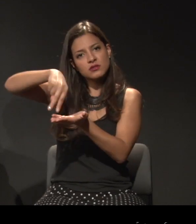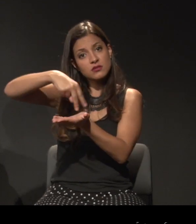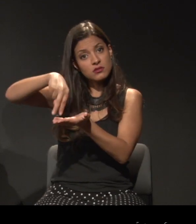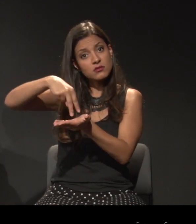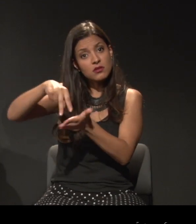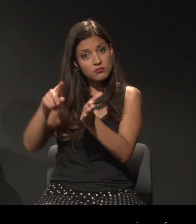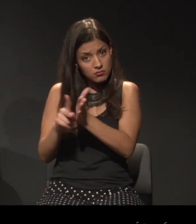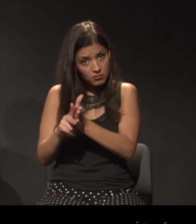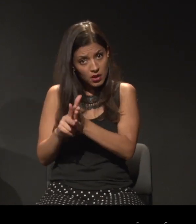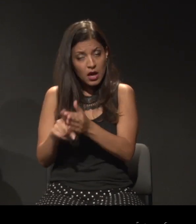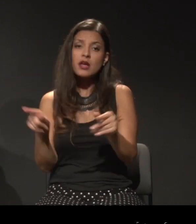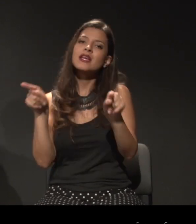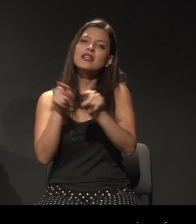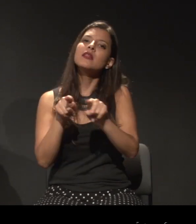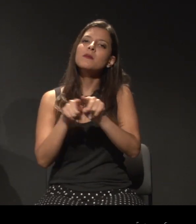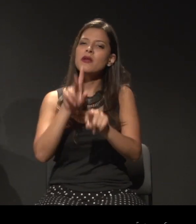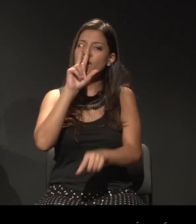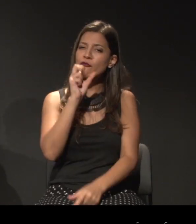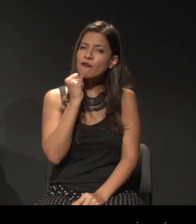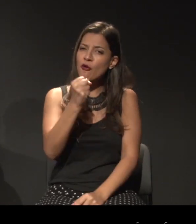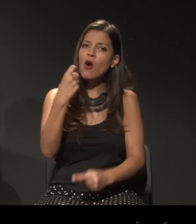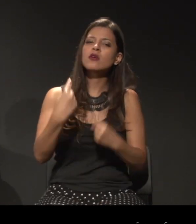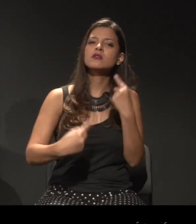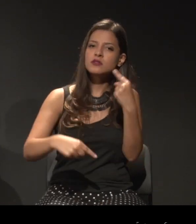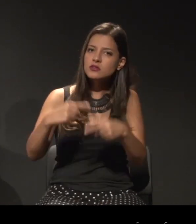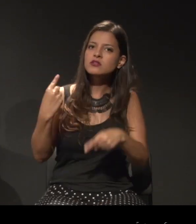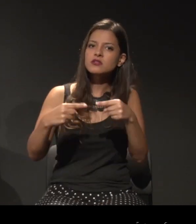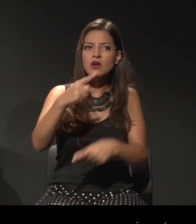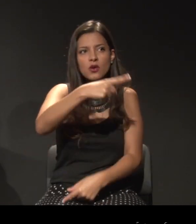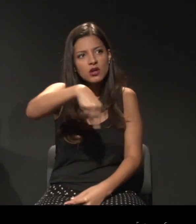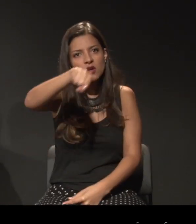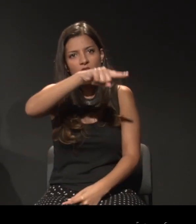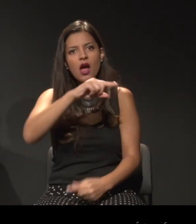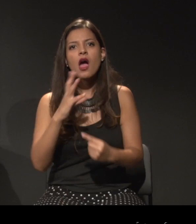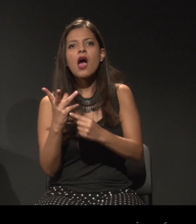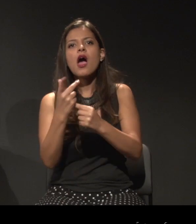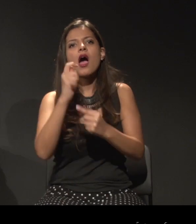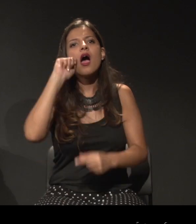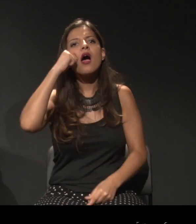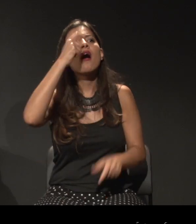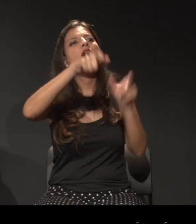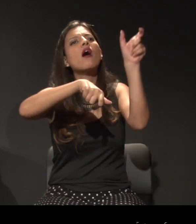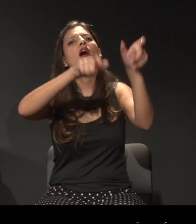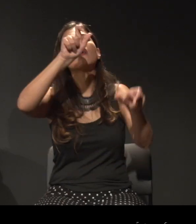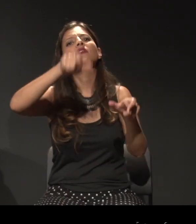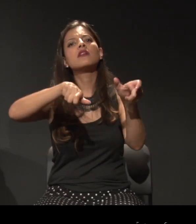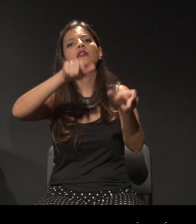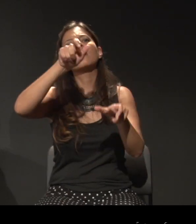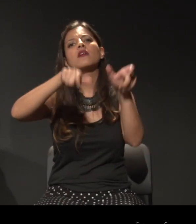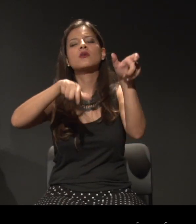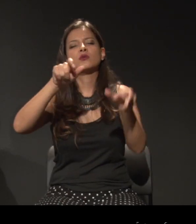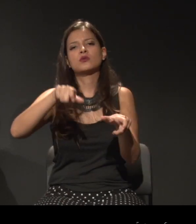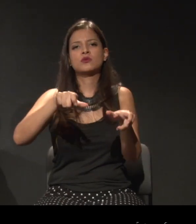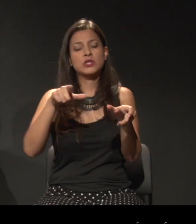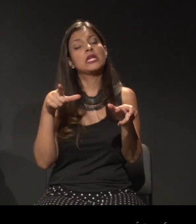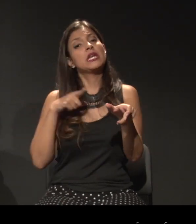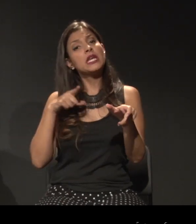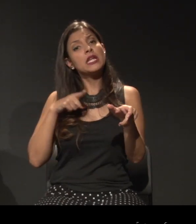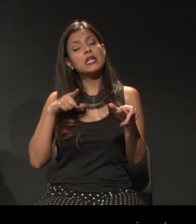não, e com a mesma intensidade, os artistas negros que se ligam a essa, que